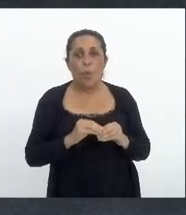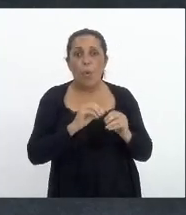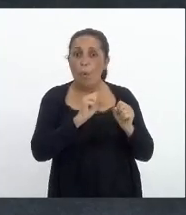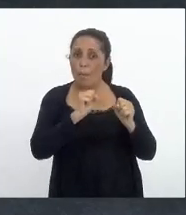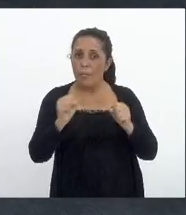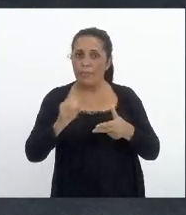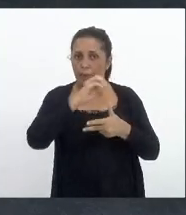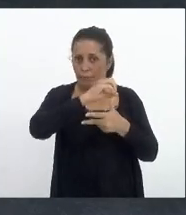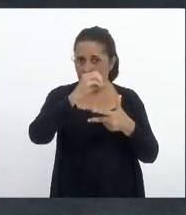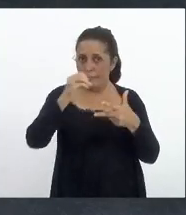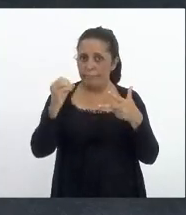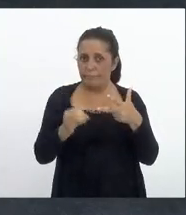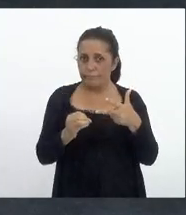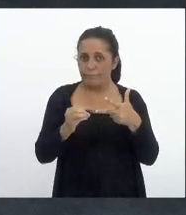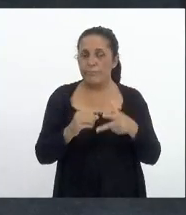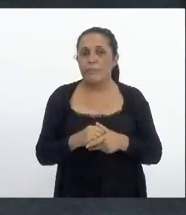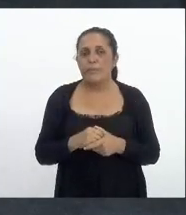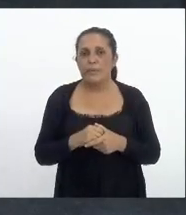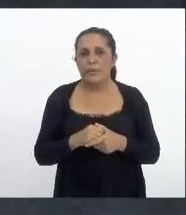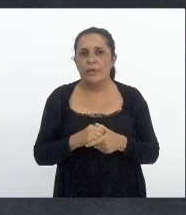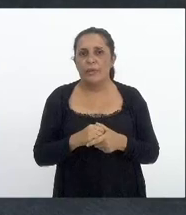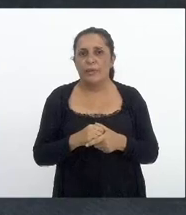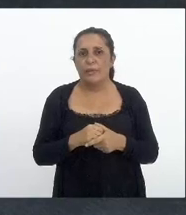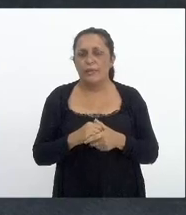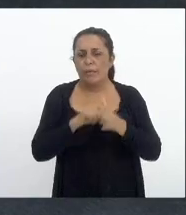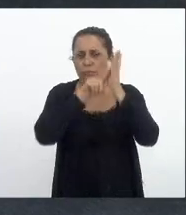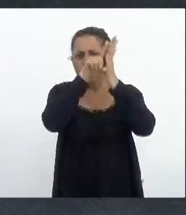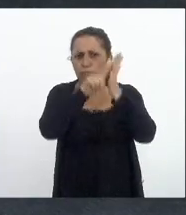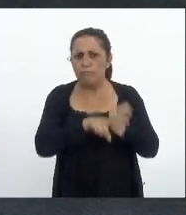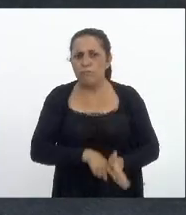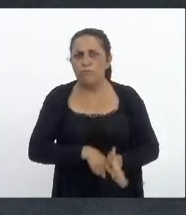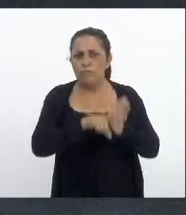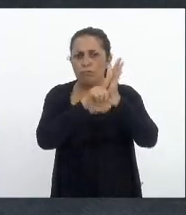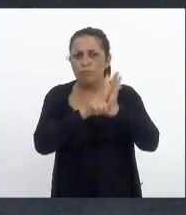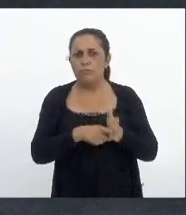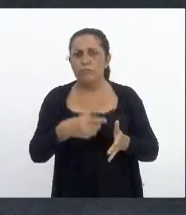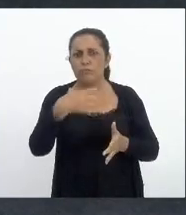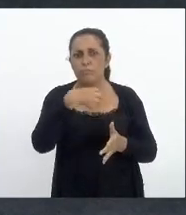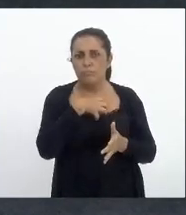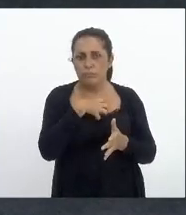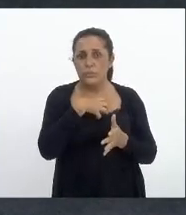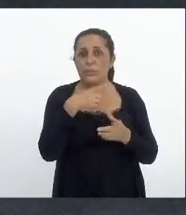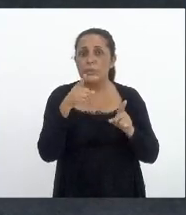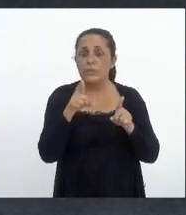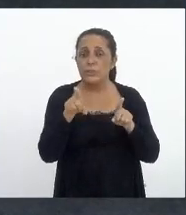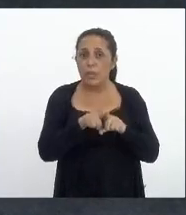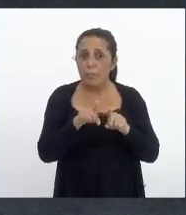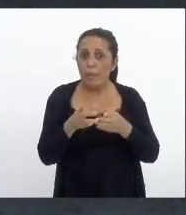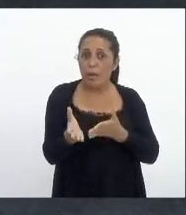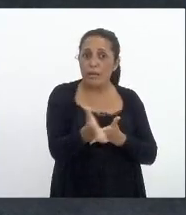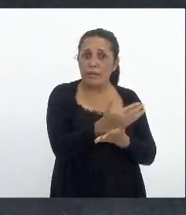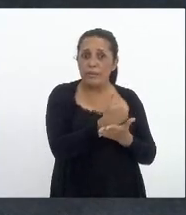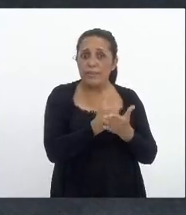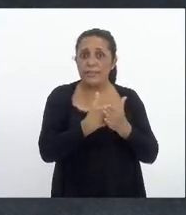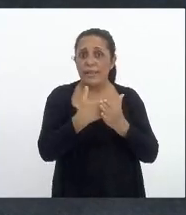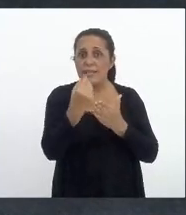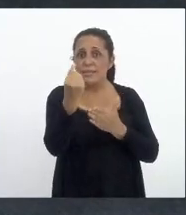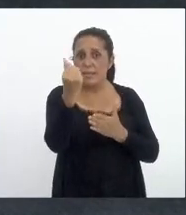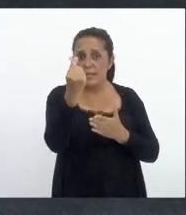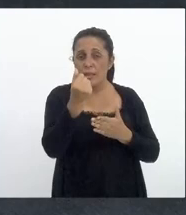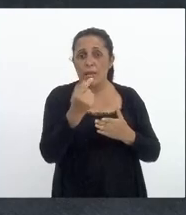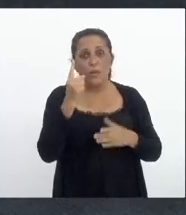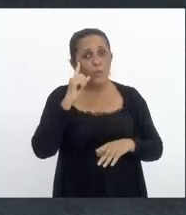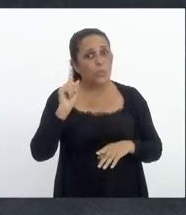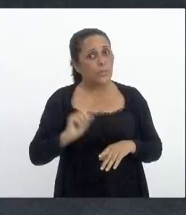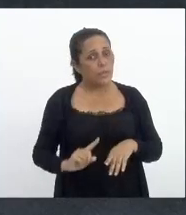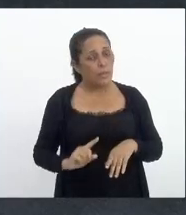executivo iria fazer uma análise do impacto na receita porque eu não sei se a